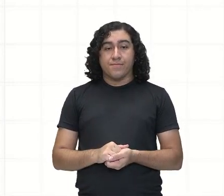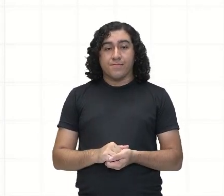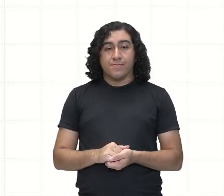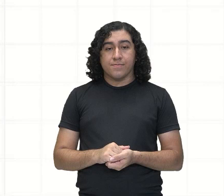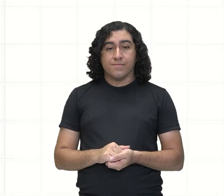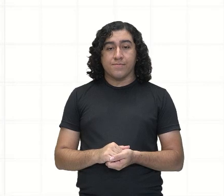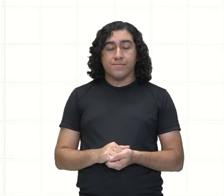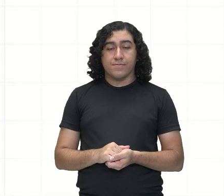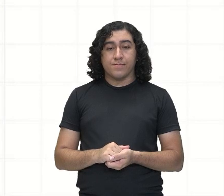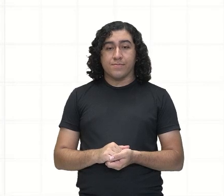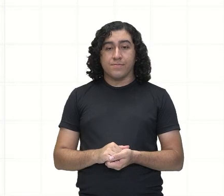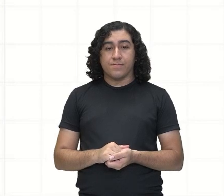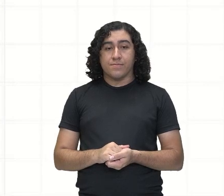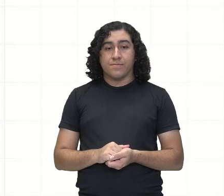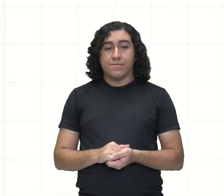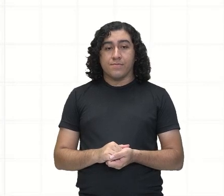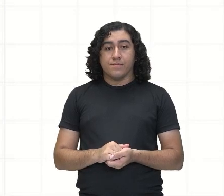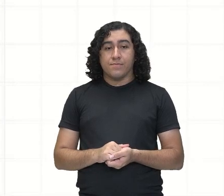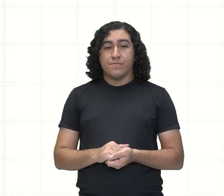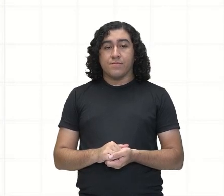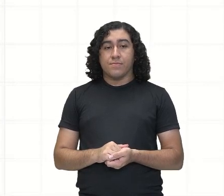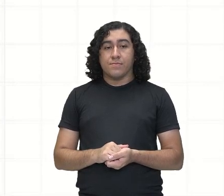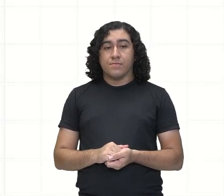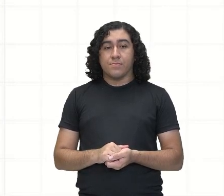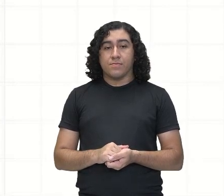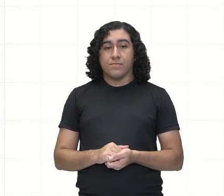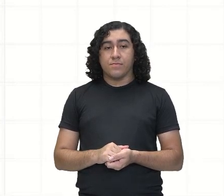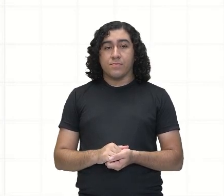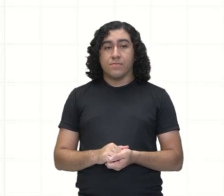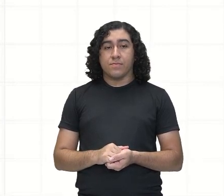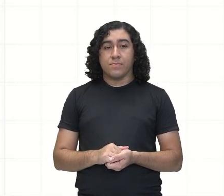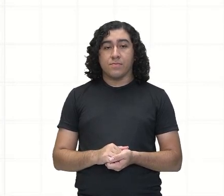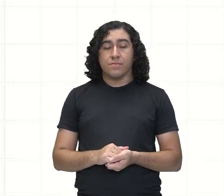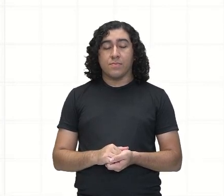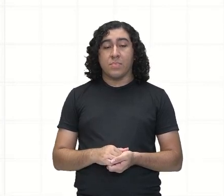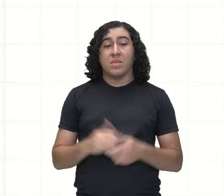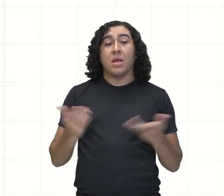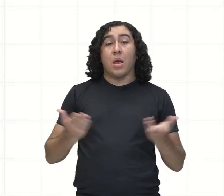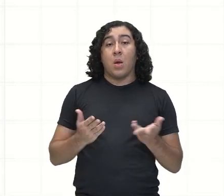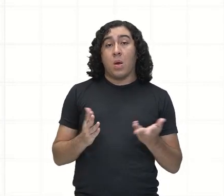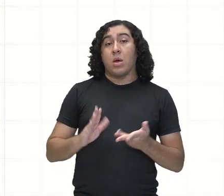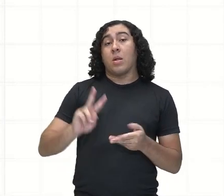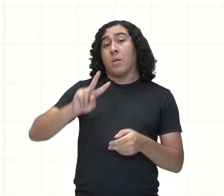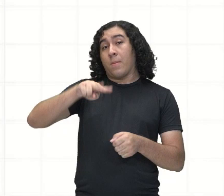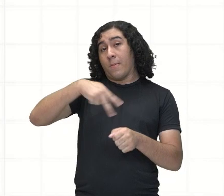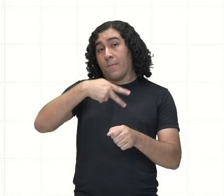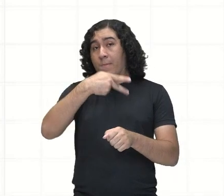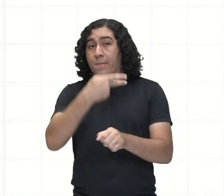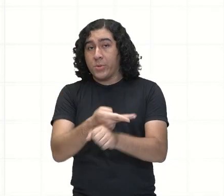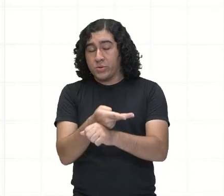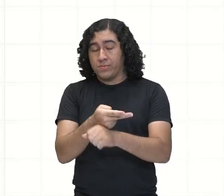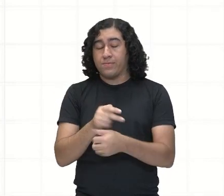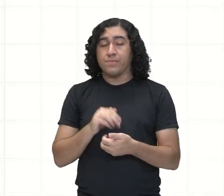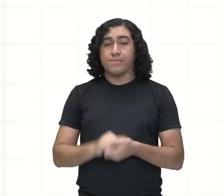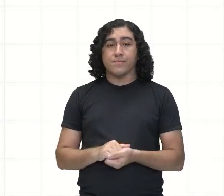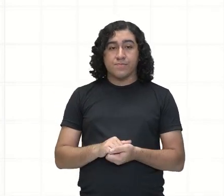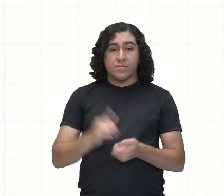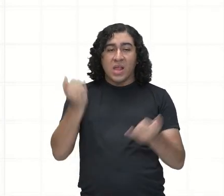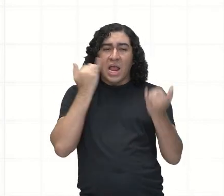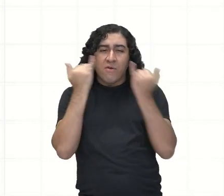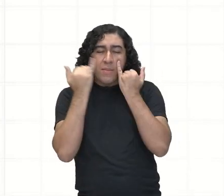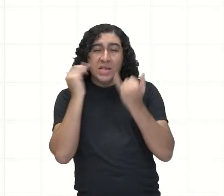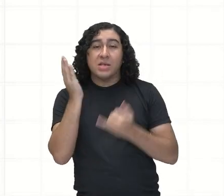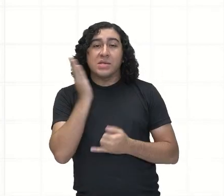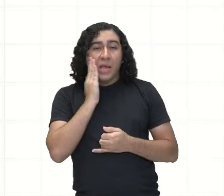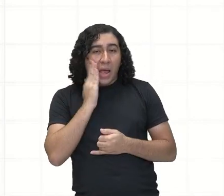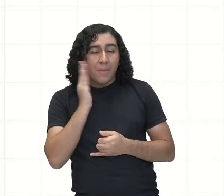Muito bem, ó... Então, qual é o próximo passo aqui, ó... Que foi feito nesse desenvolvimento